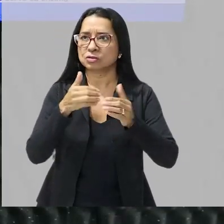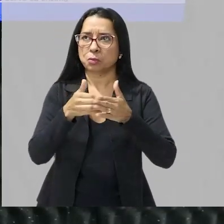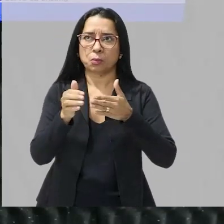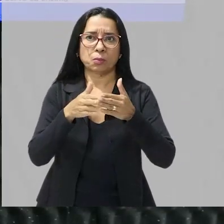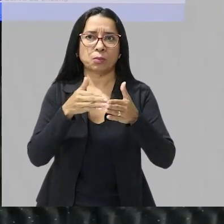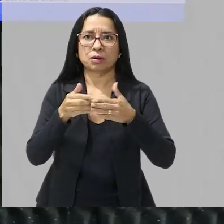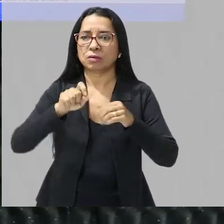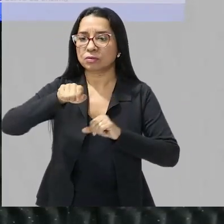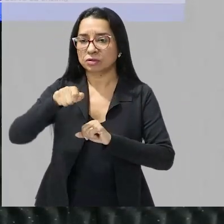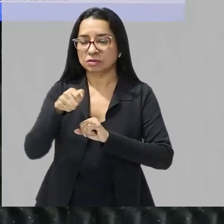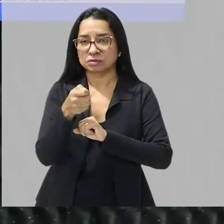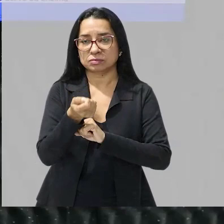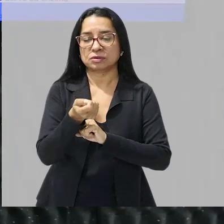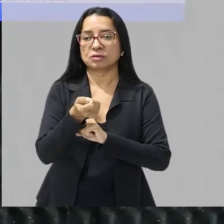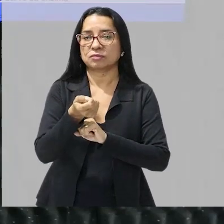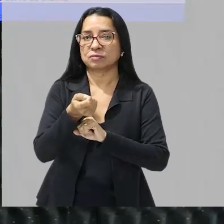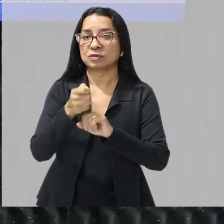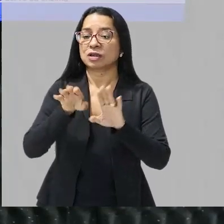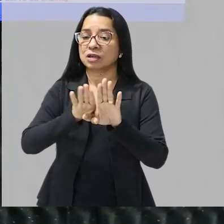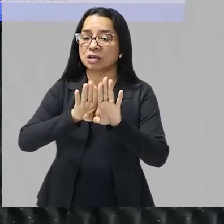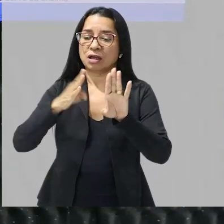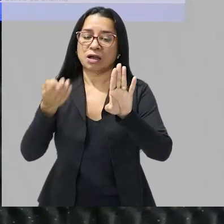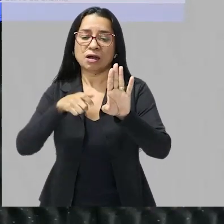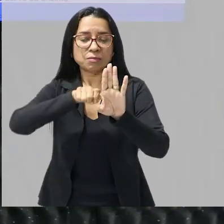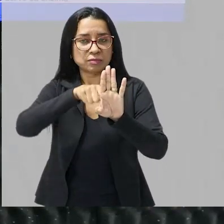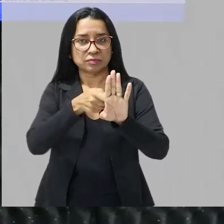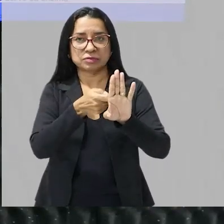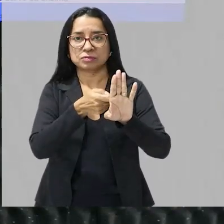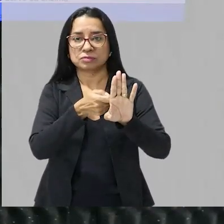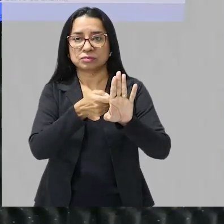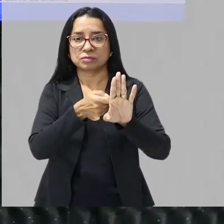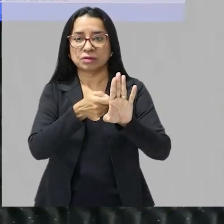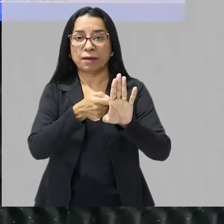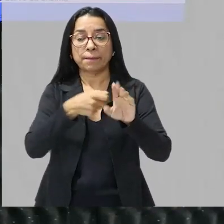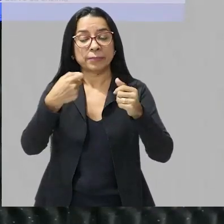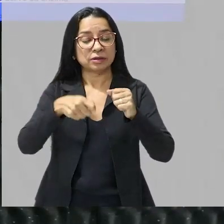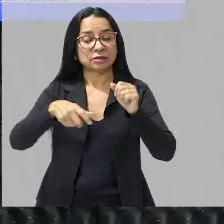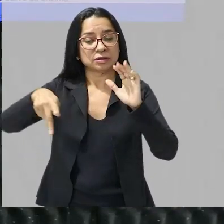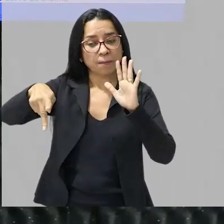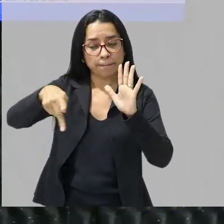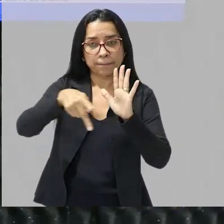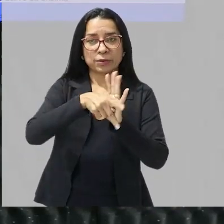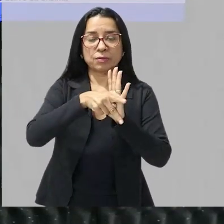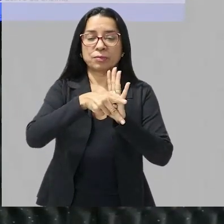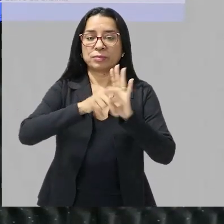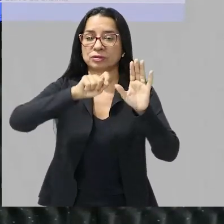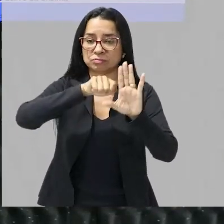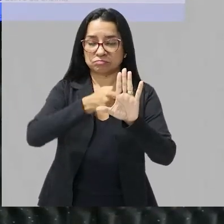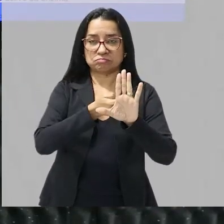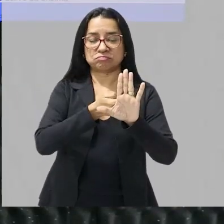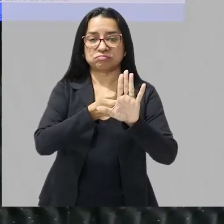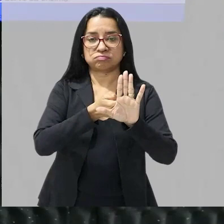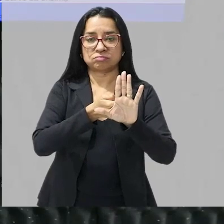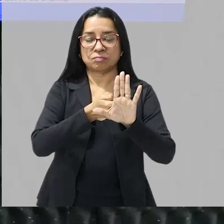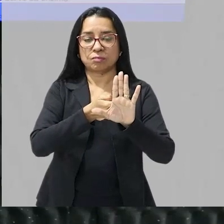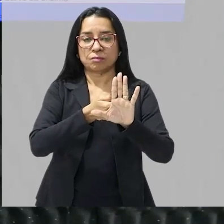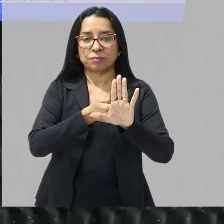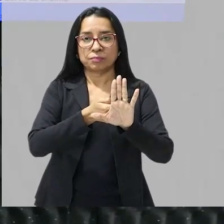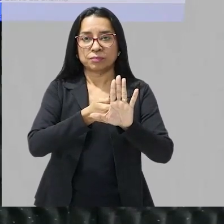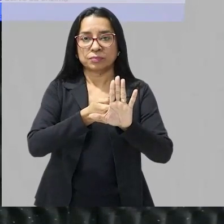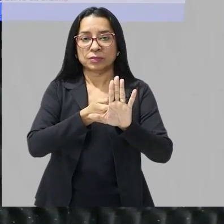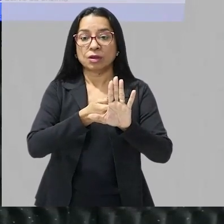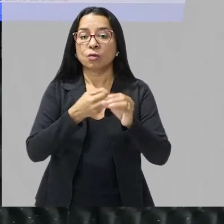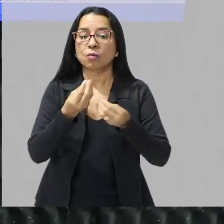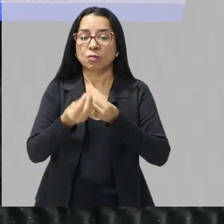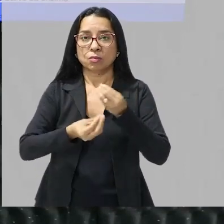chave que vai abrir uma fechadura tem que ser a chave específica então da mesma maneira que eu tenho uma chave